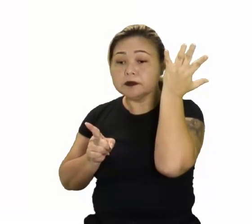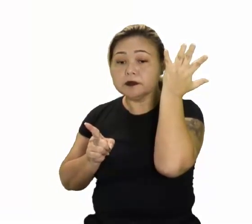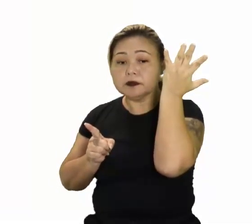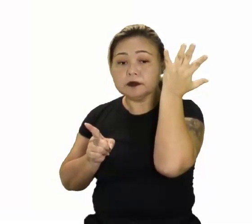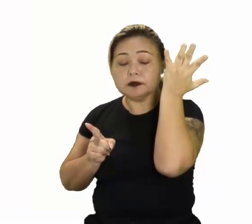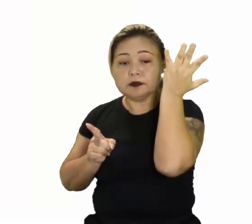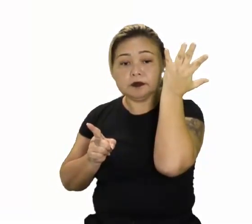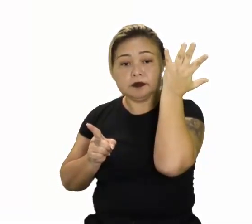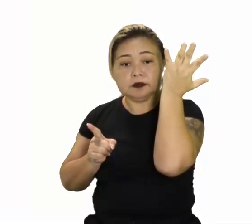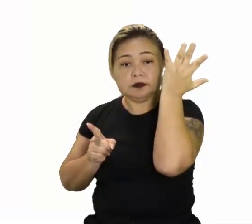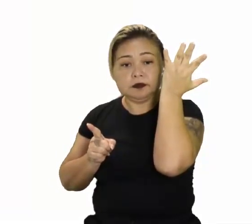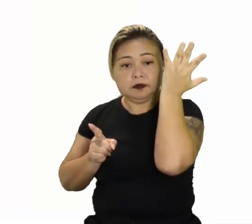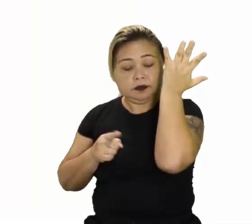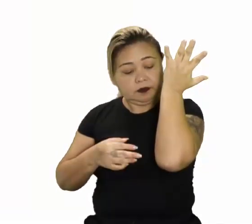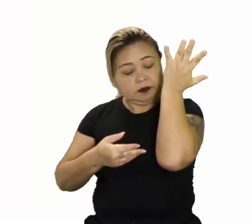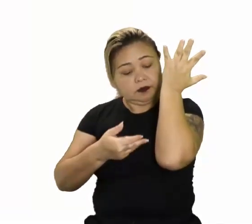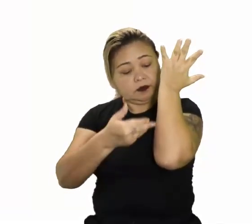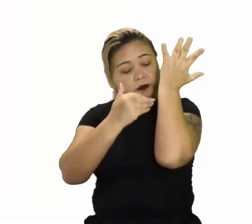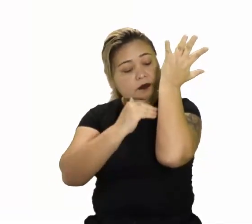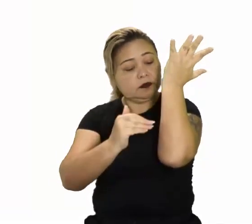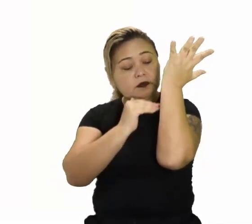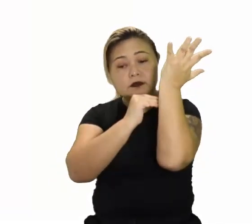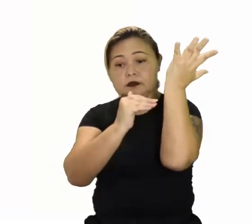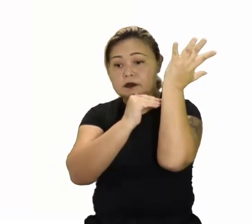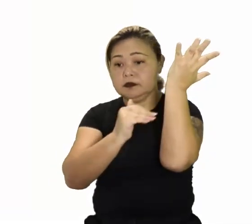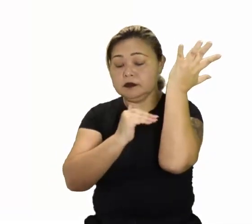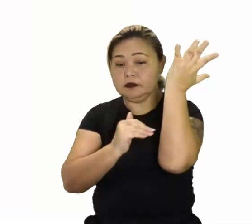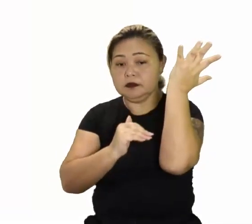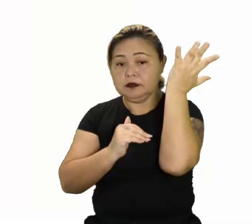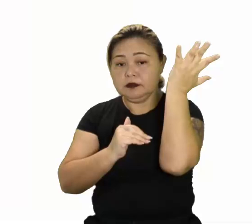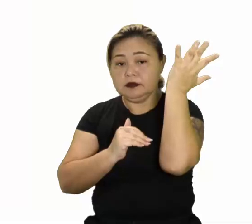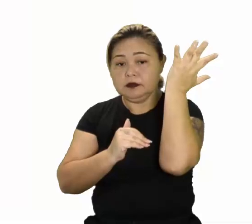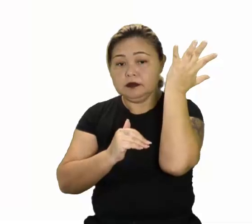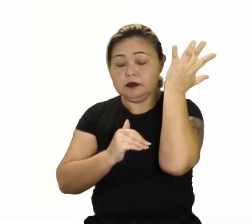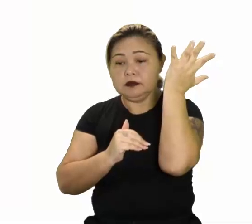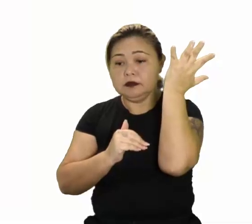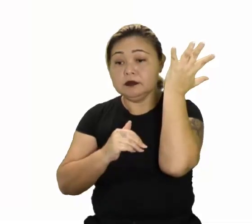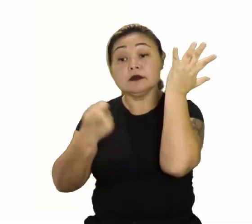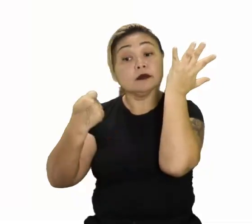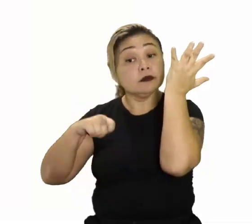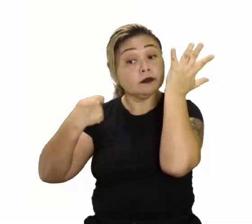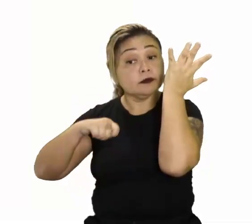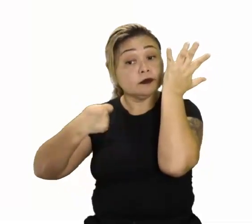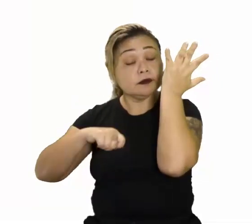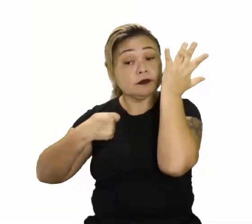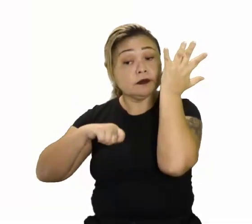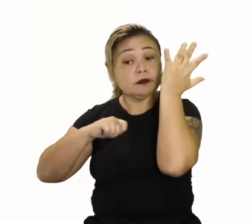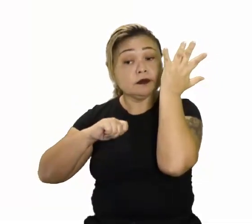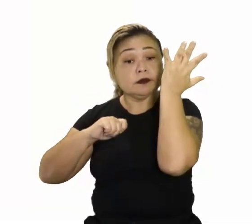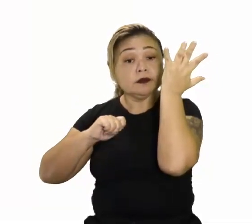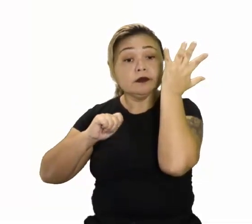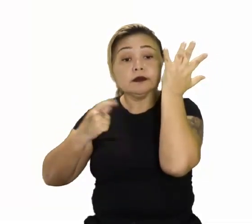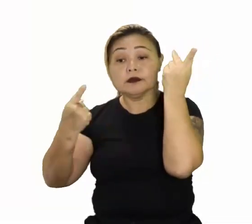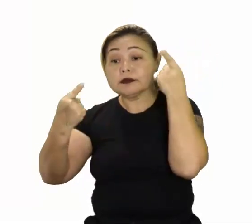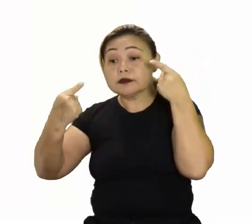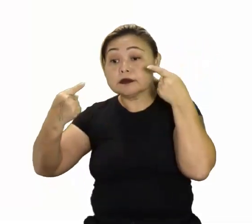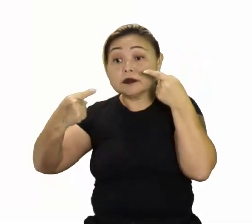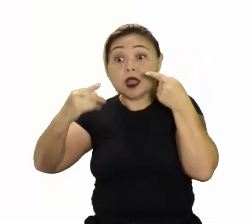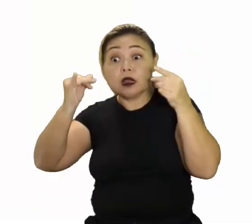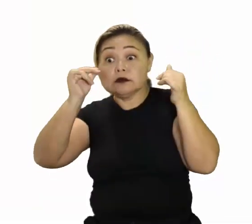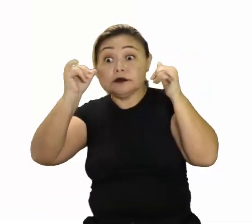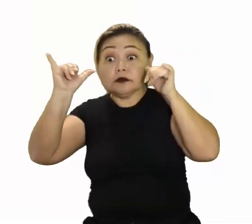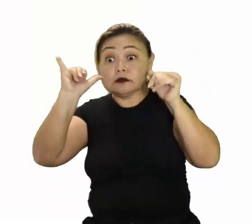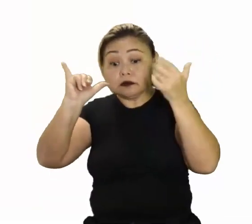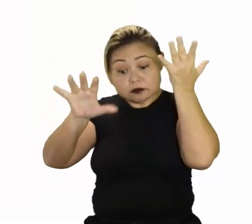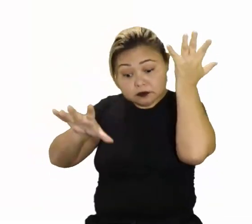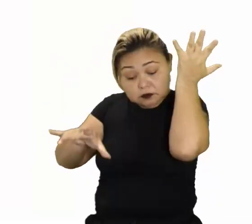Entre o pé para a produção de madeira. São distanciamentos necessários para não entrar em competição. Evitar aquele